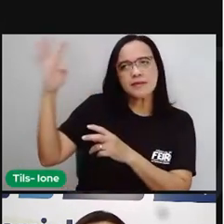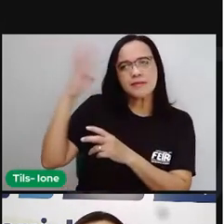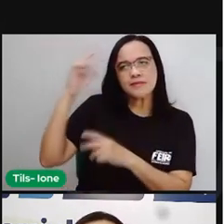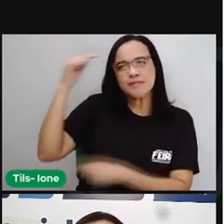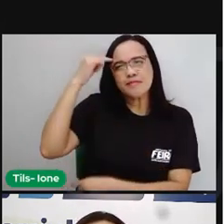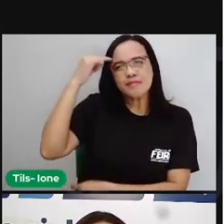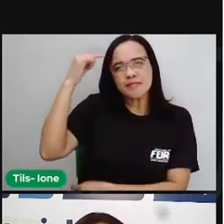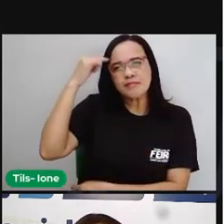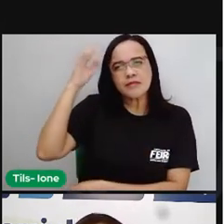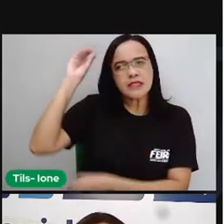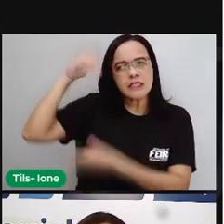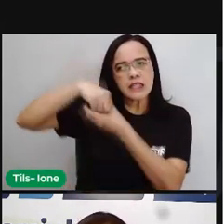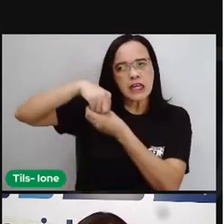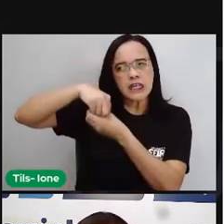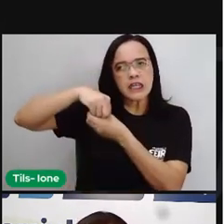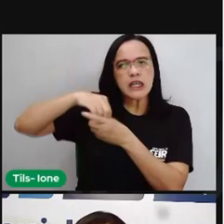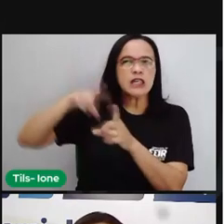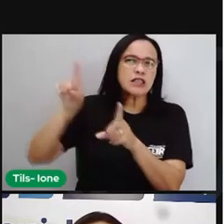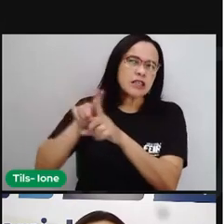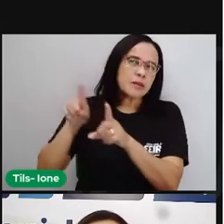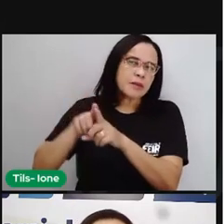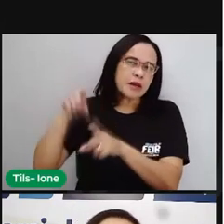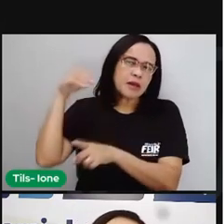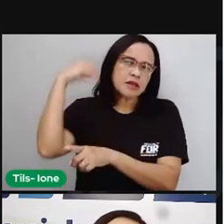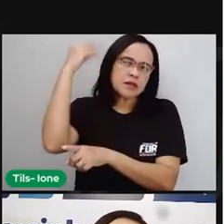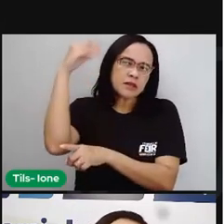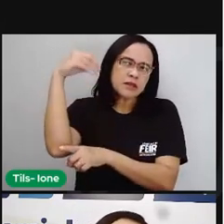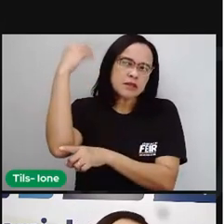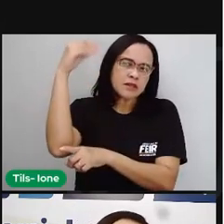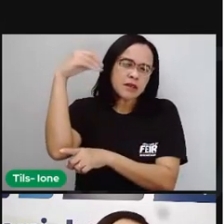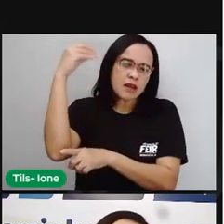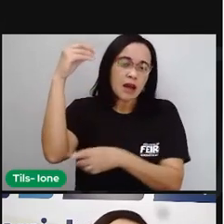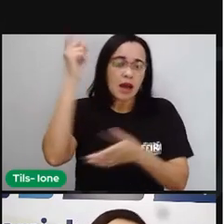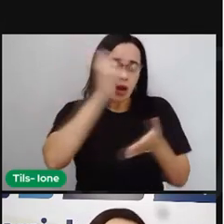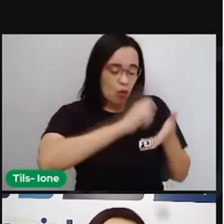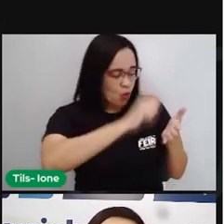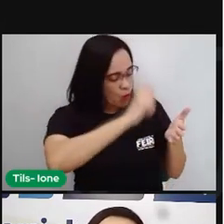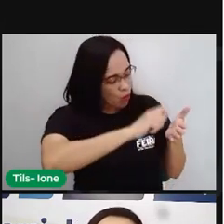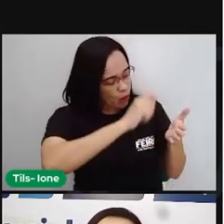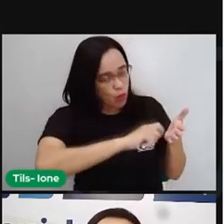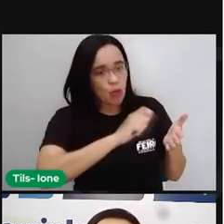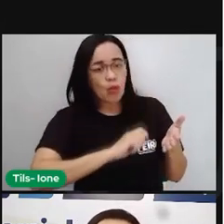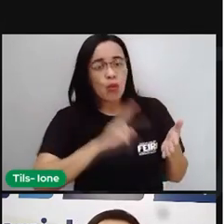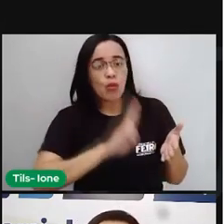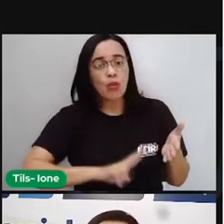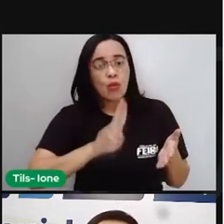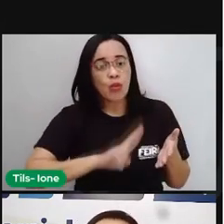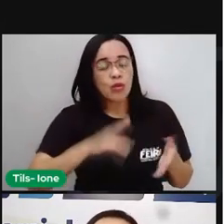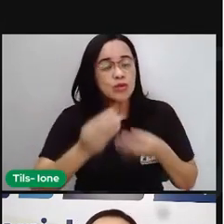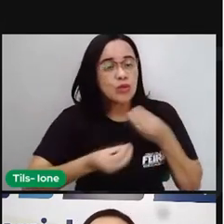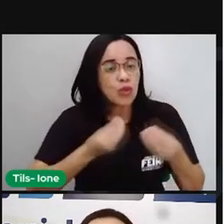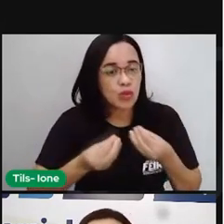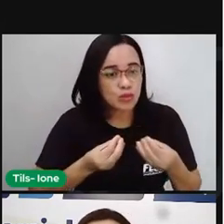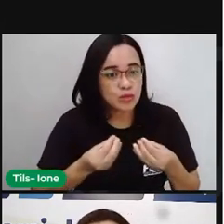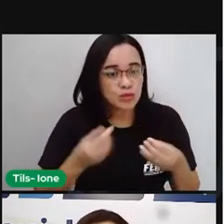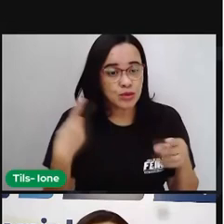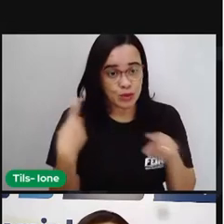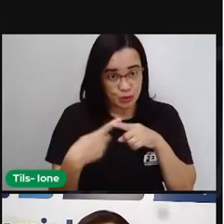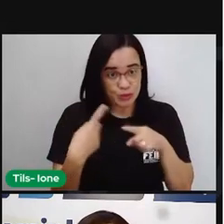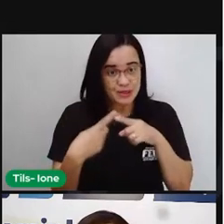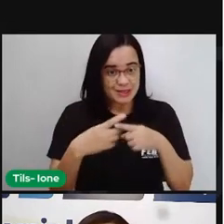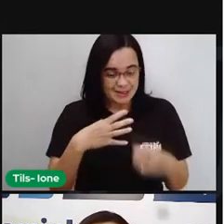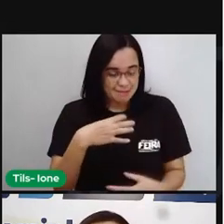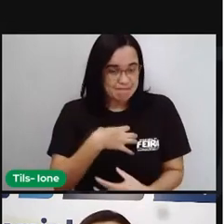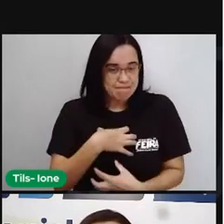não é? Algo que eu possa utilizar pra escrever um poema. Já que é um assunto que fala aí de sentimento, de